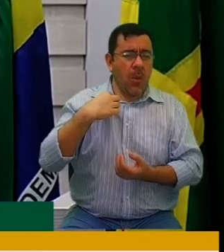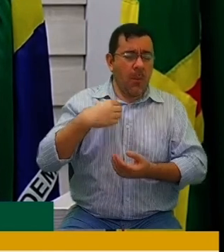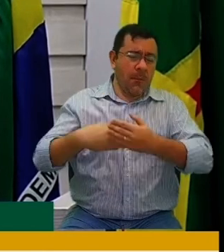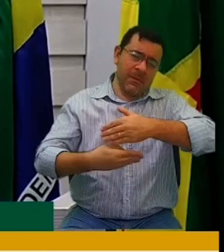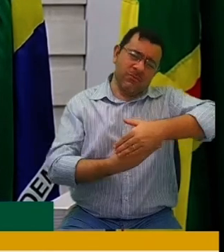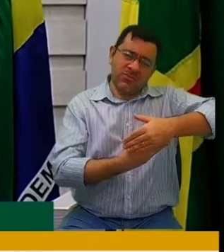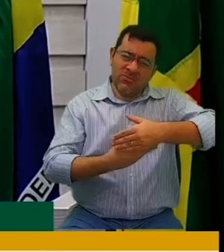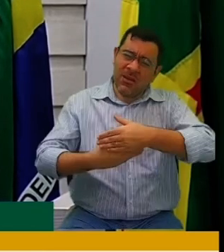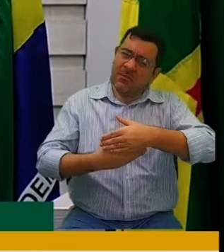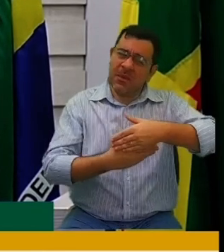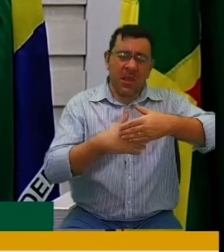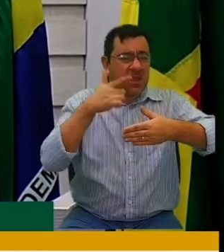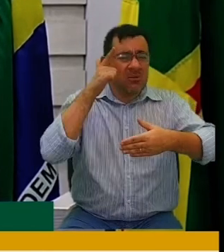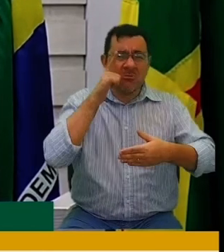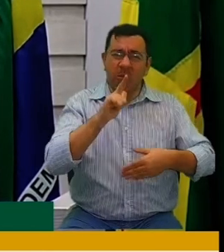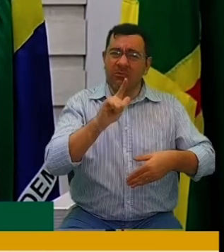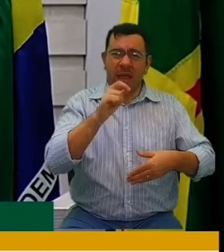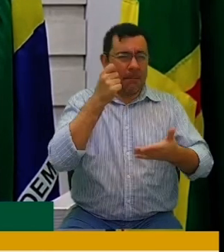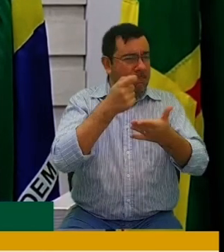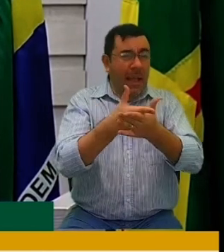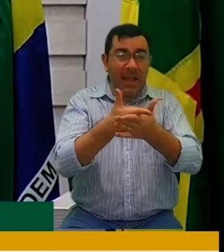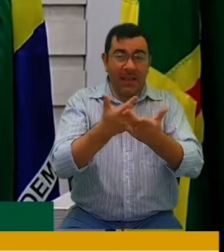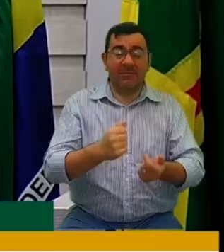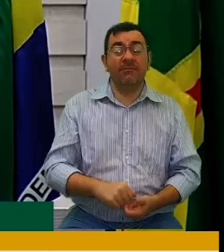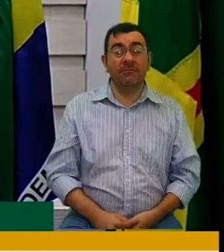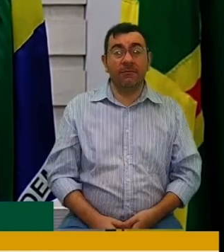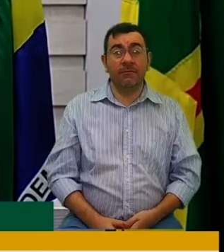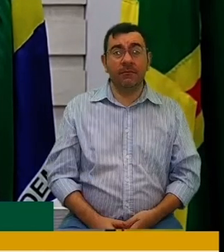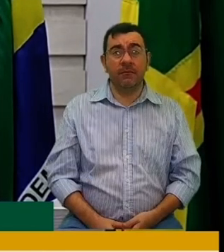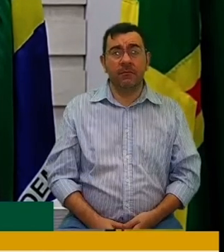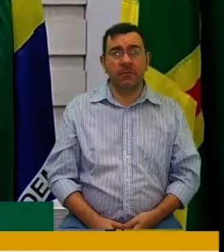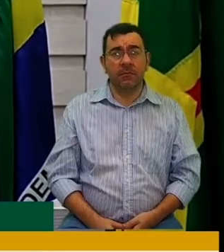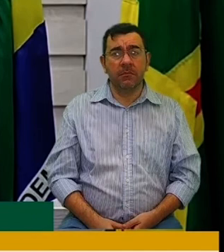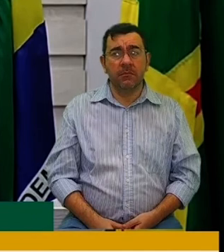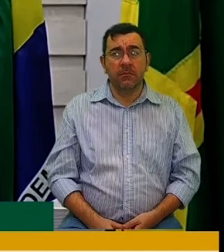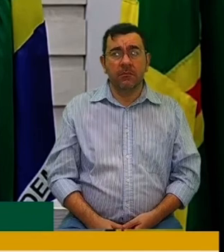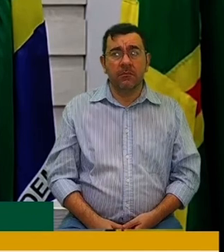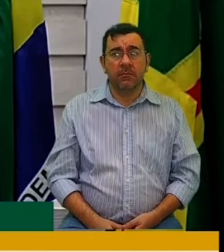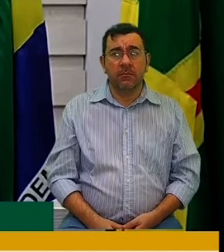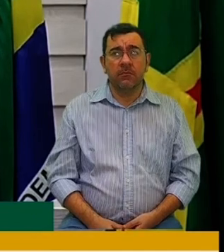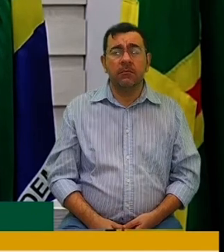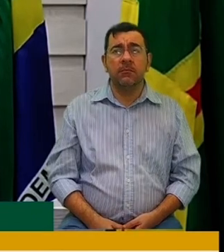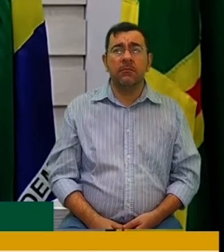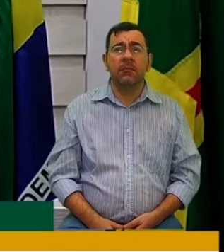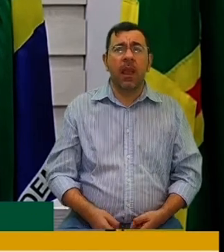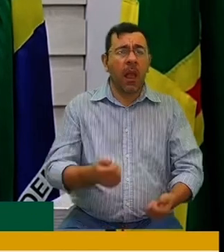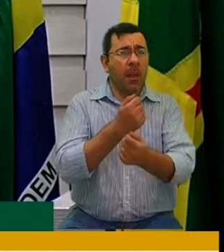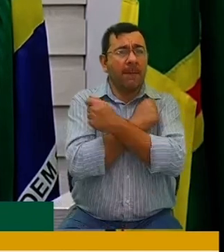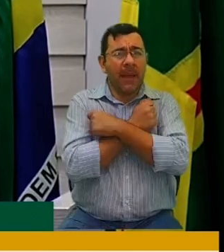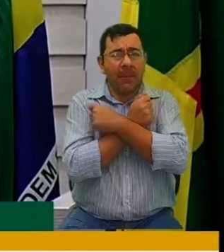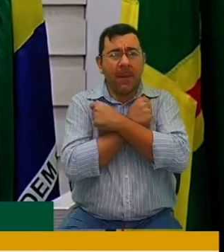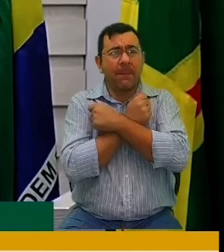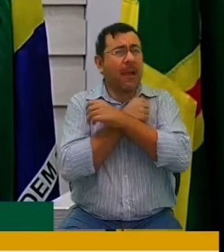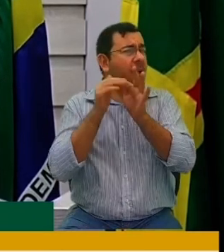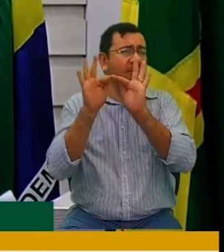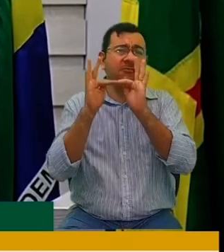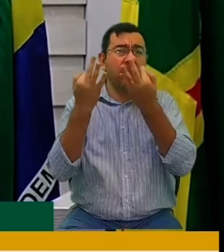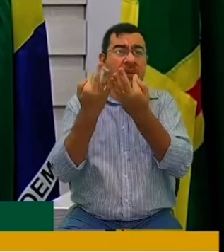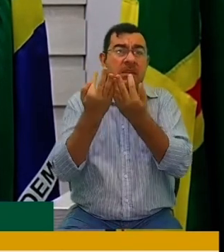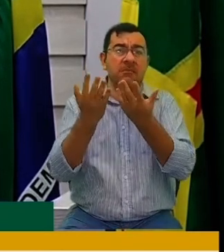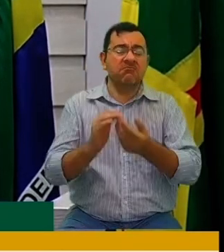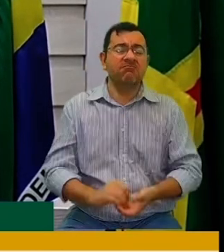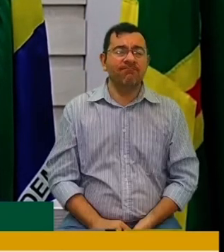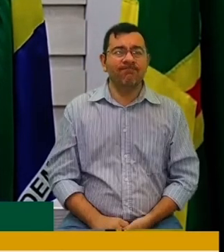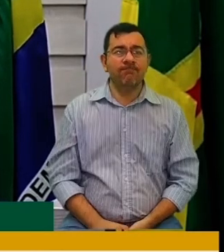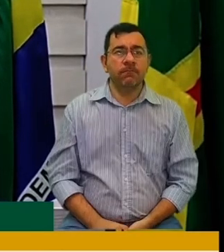ou ausência de famílias, em alguns casos já deprimidas. Então, isso realmente vem